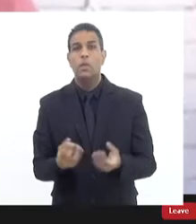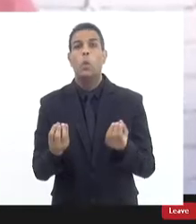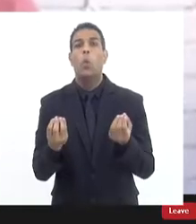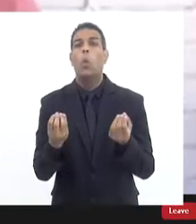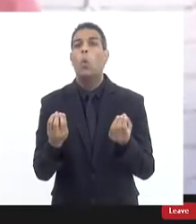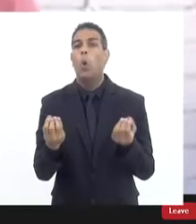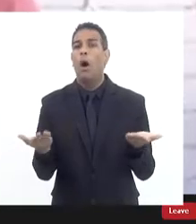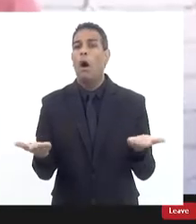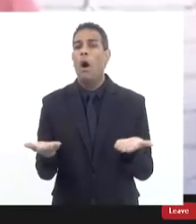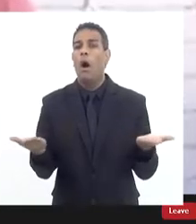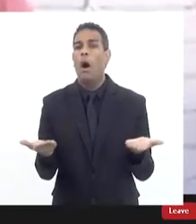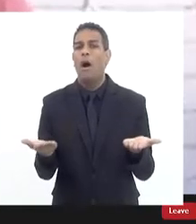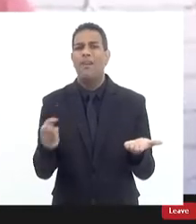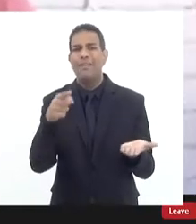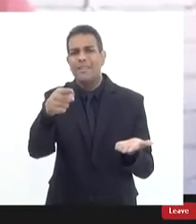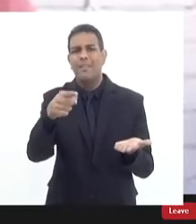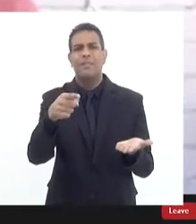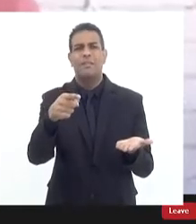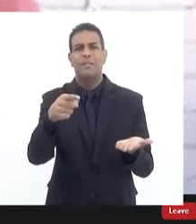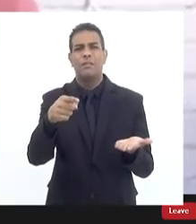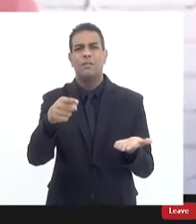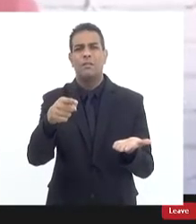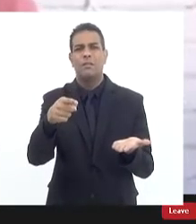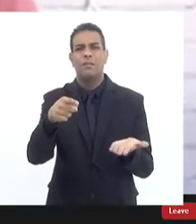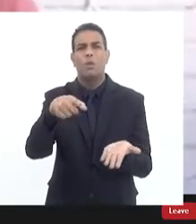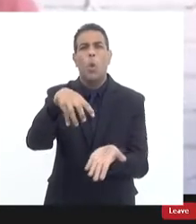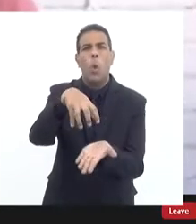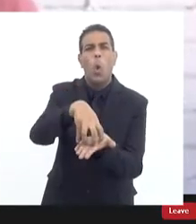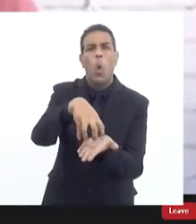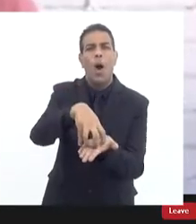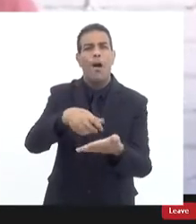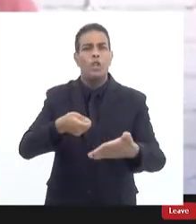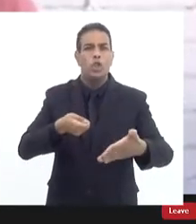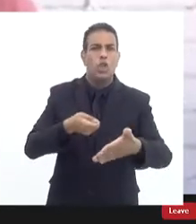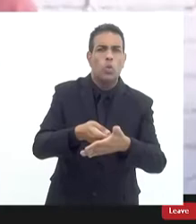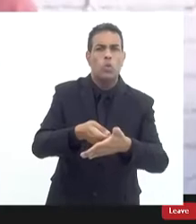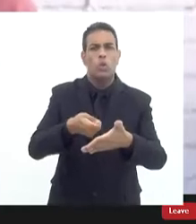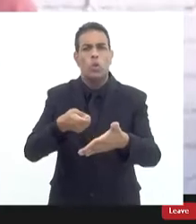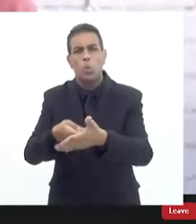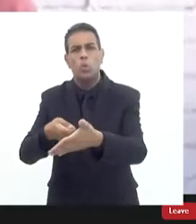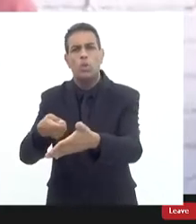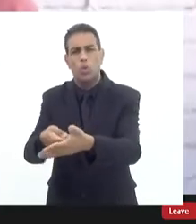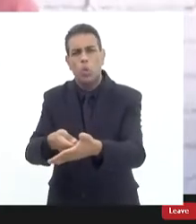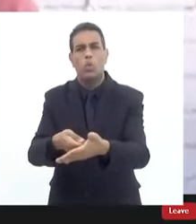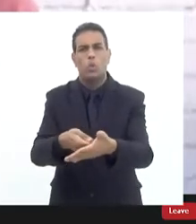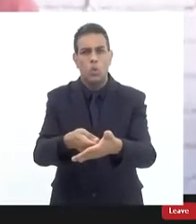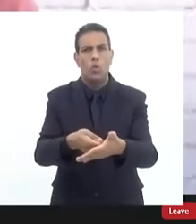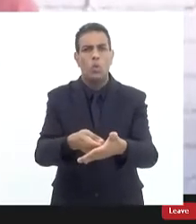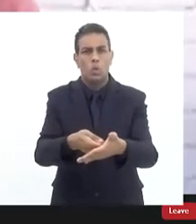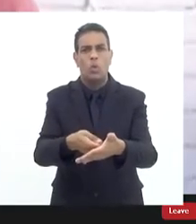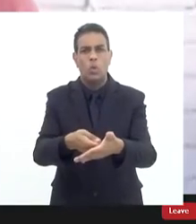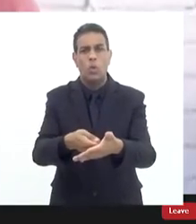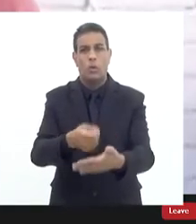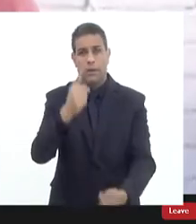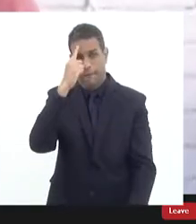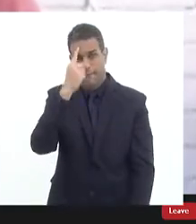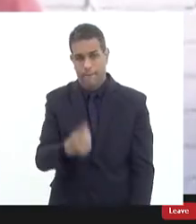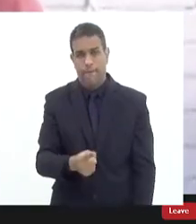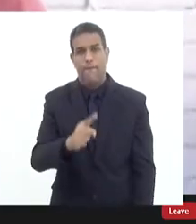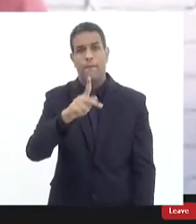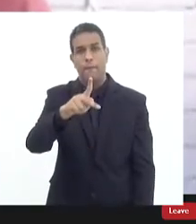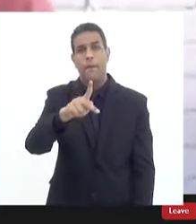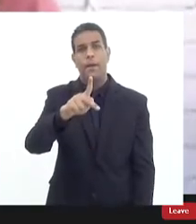funcionado aquele plantão de denúncias que também está vinculado a decisões preliminares da DPF